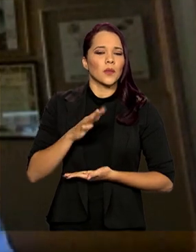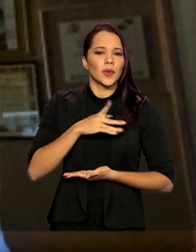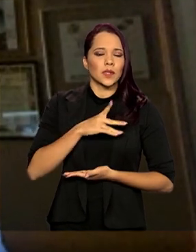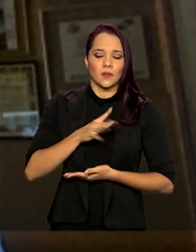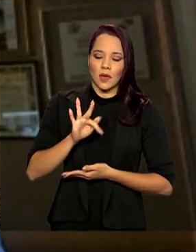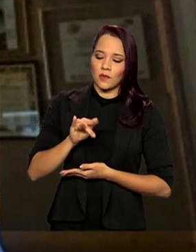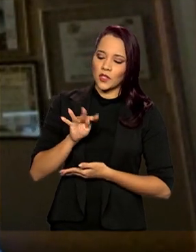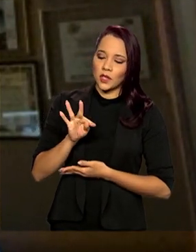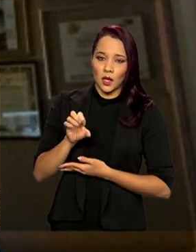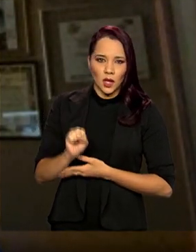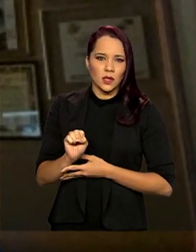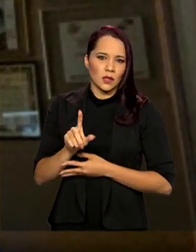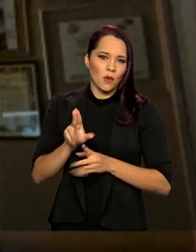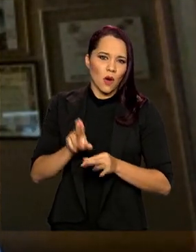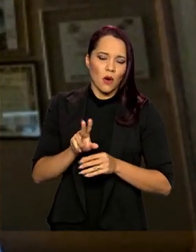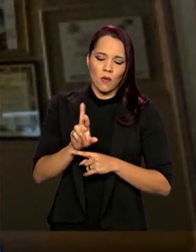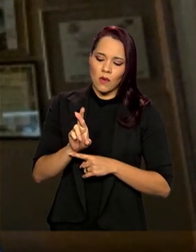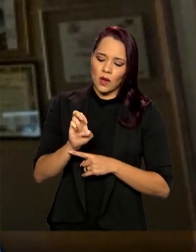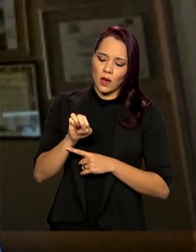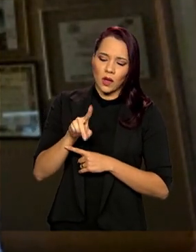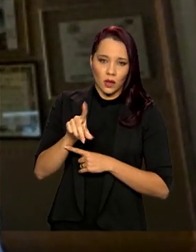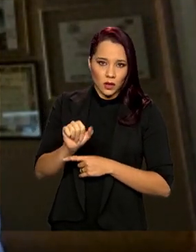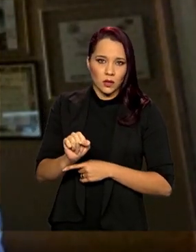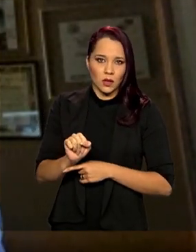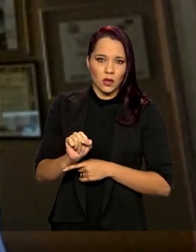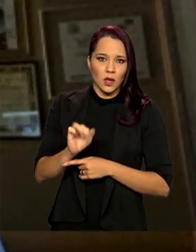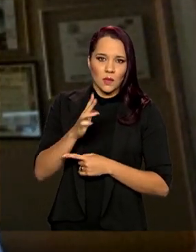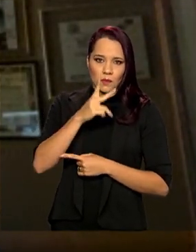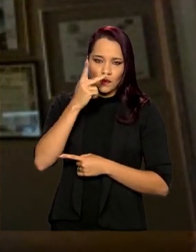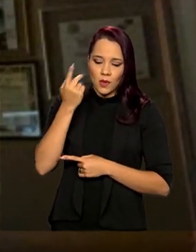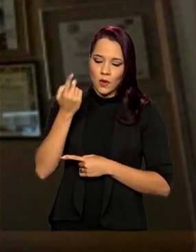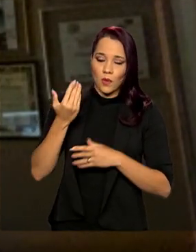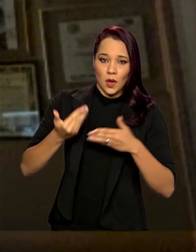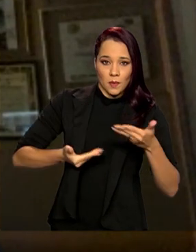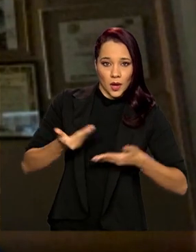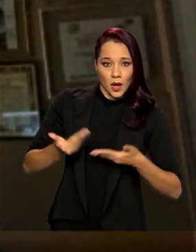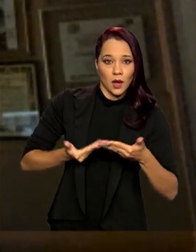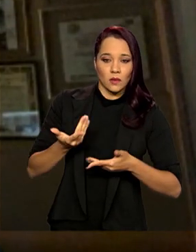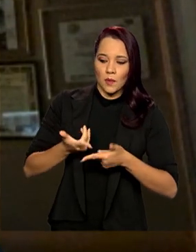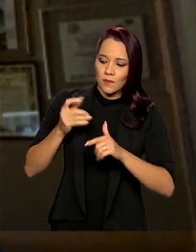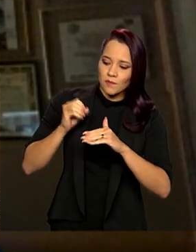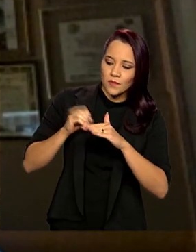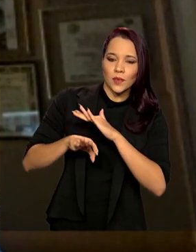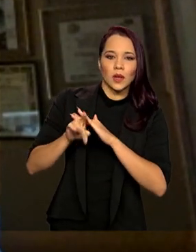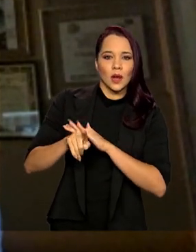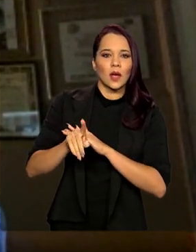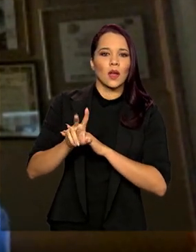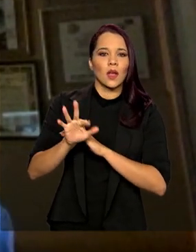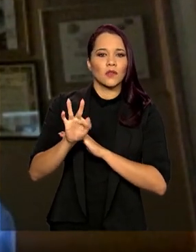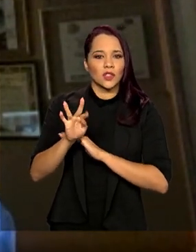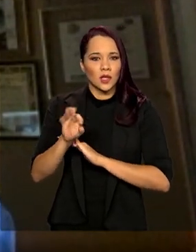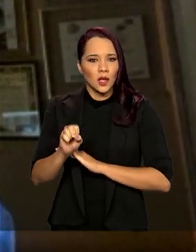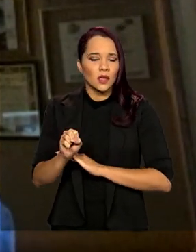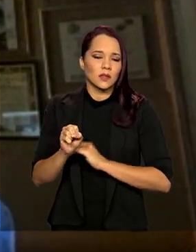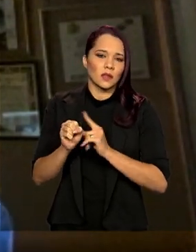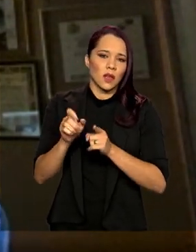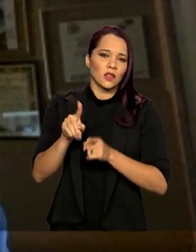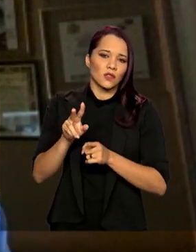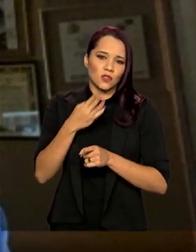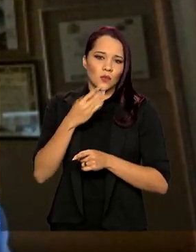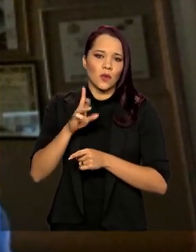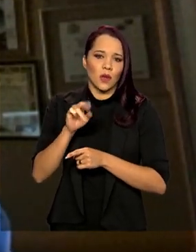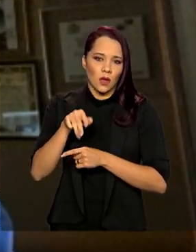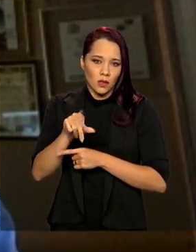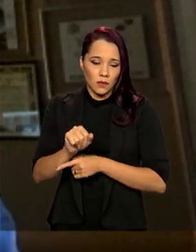garantia é tipo renda, né? A contribuição do empregado é tipo renda, a contribuição do empregador é tipo consumo. Então,